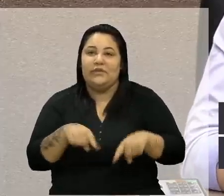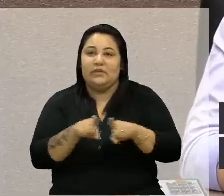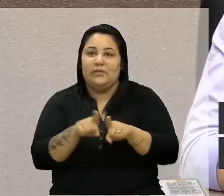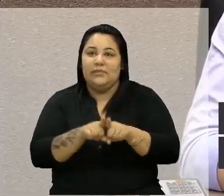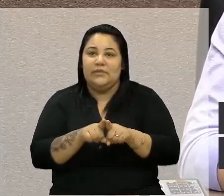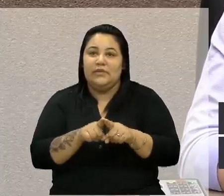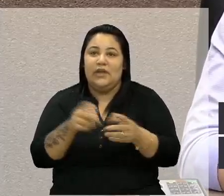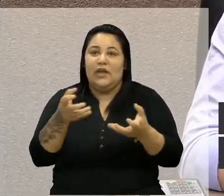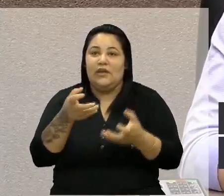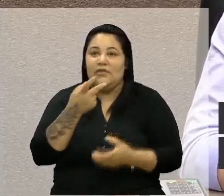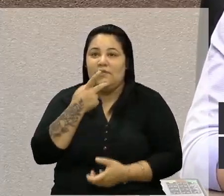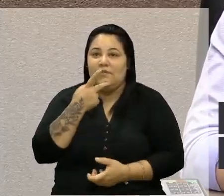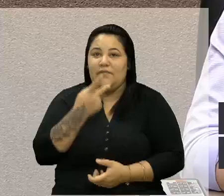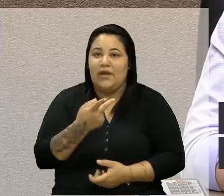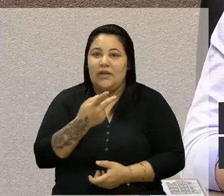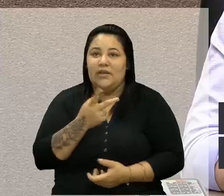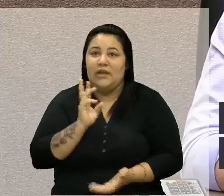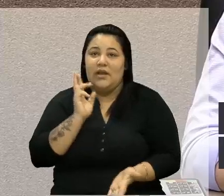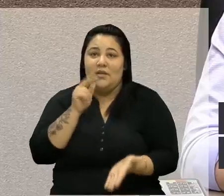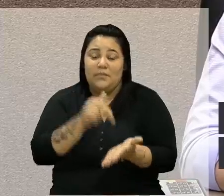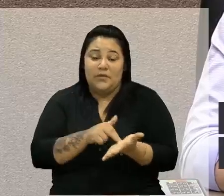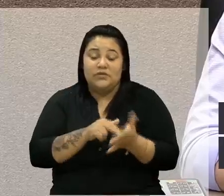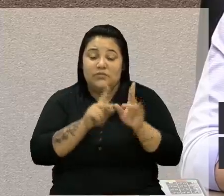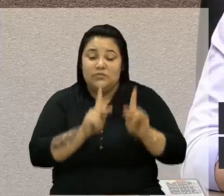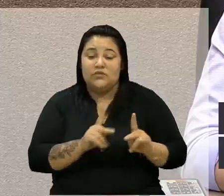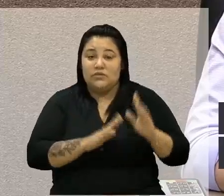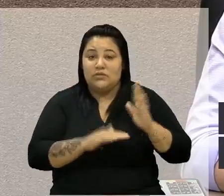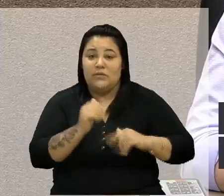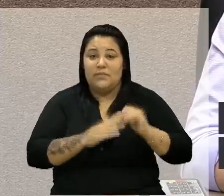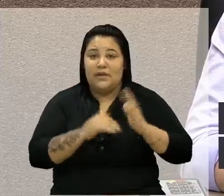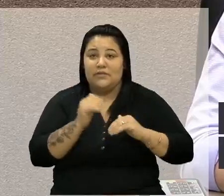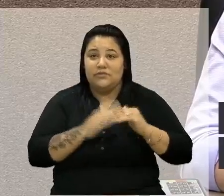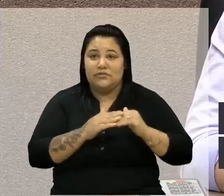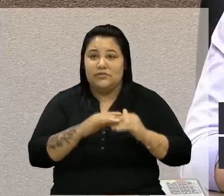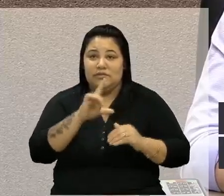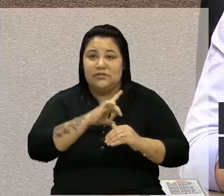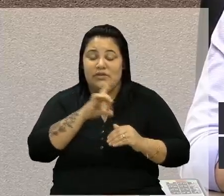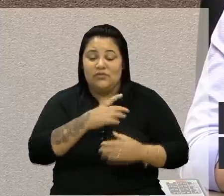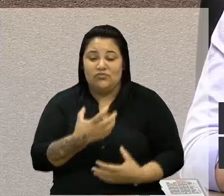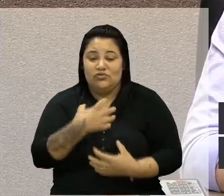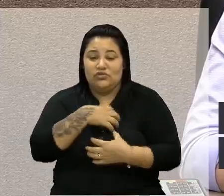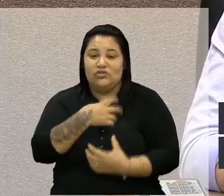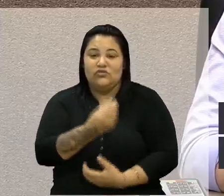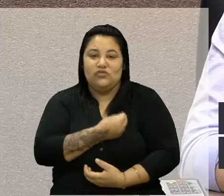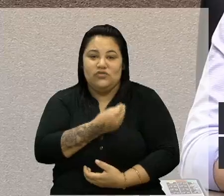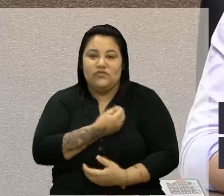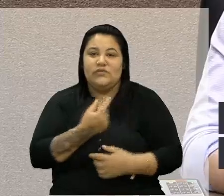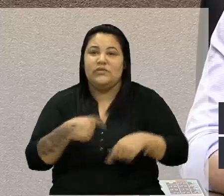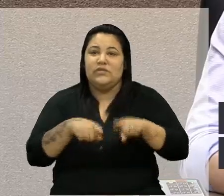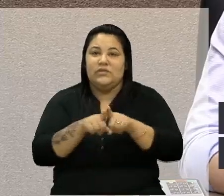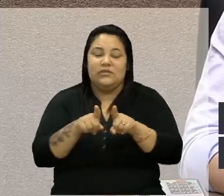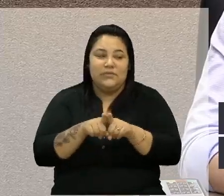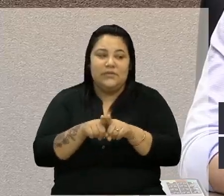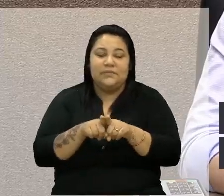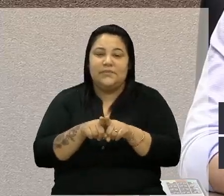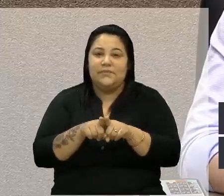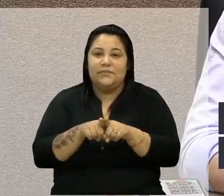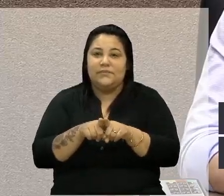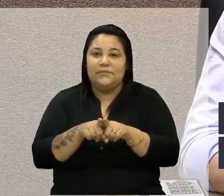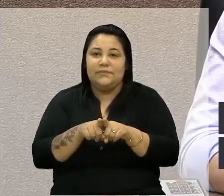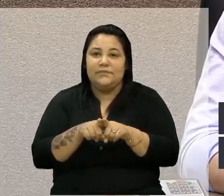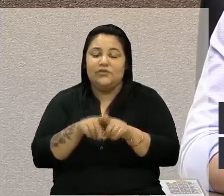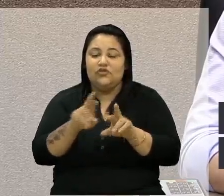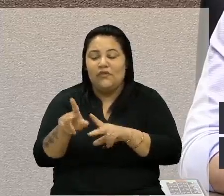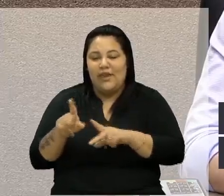realmente as pessoas que praticam o esporte adotam um estilo de vida, né, vereador Felipe, diferenciado.